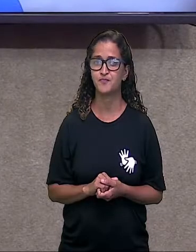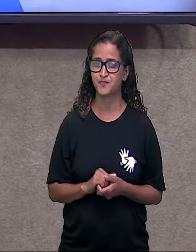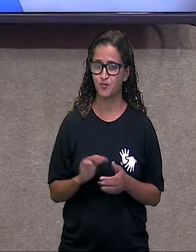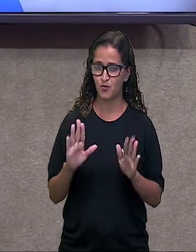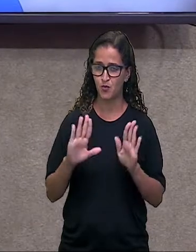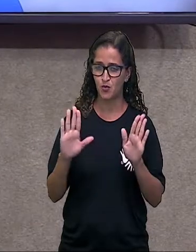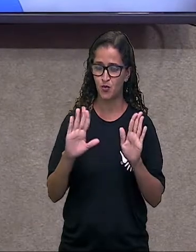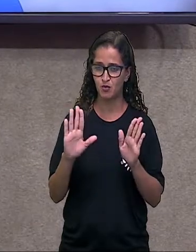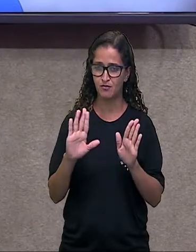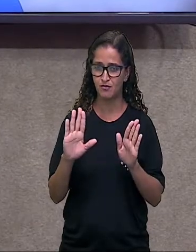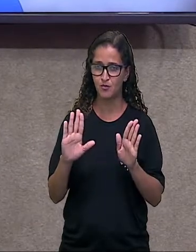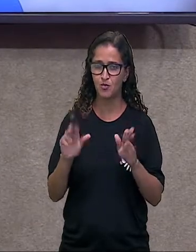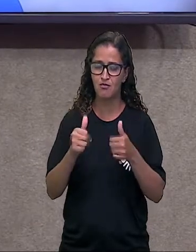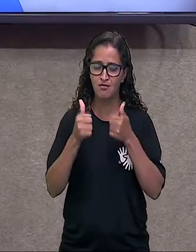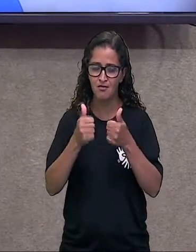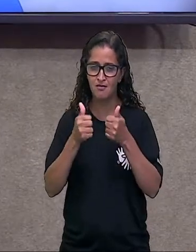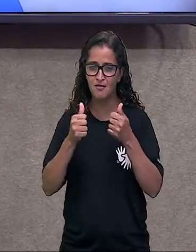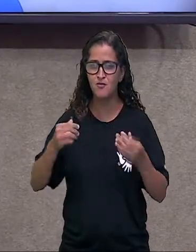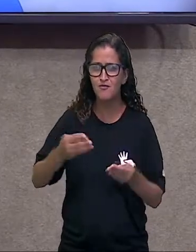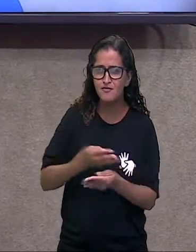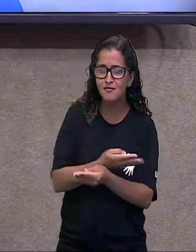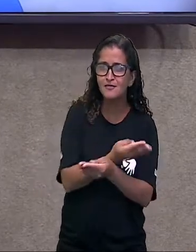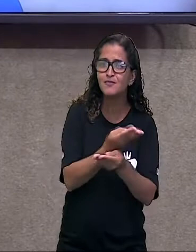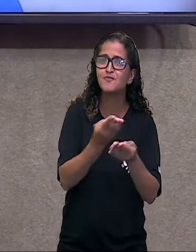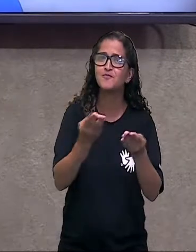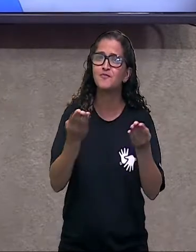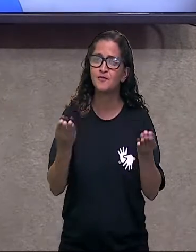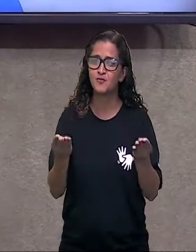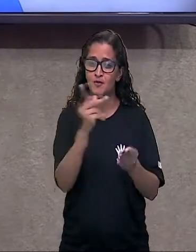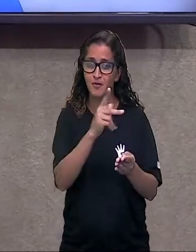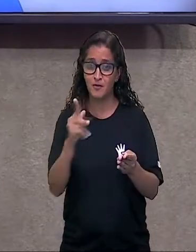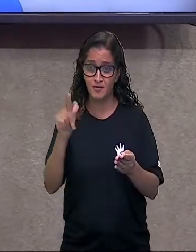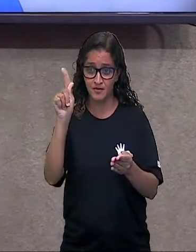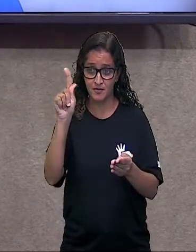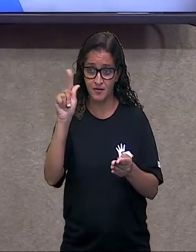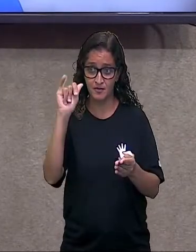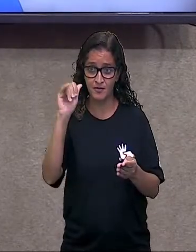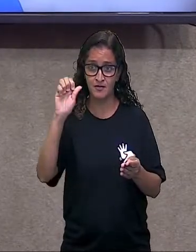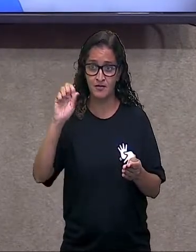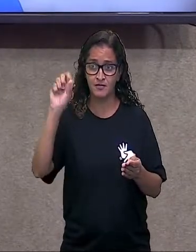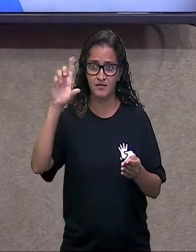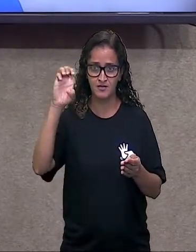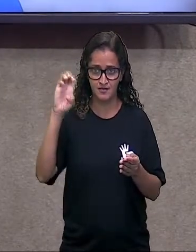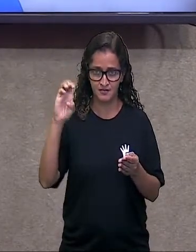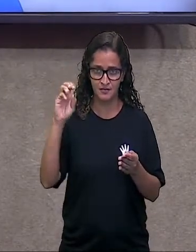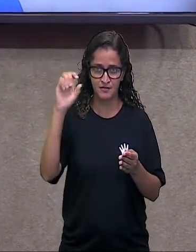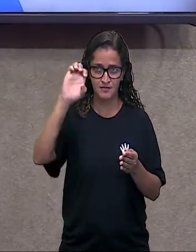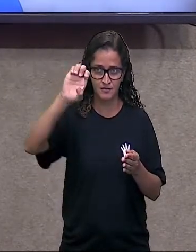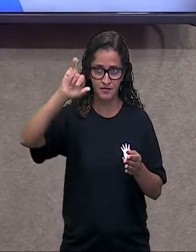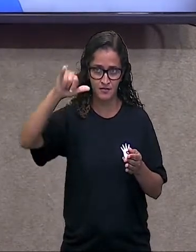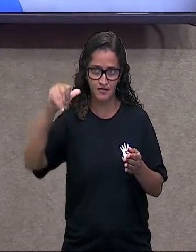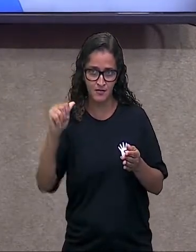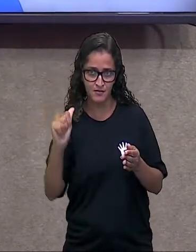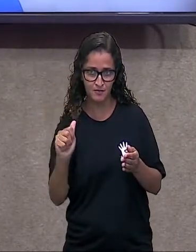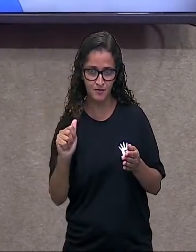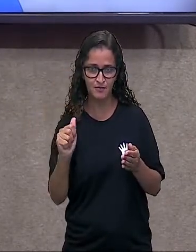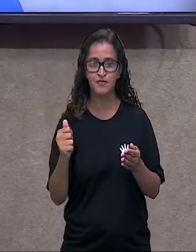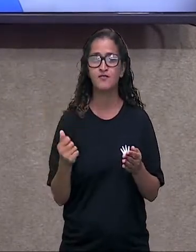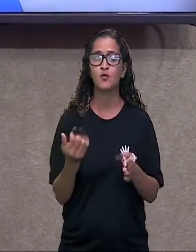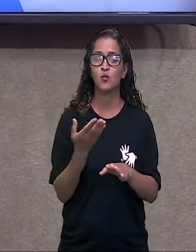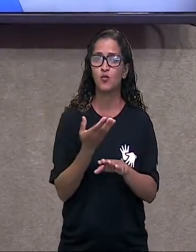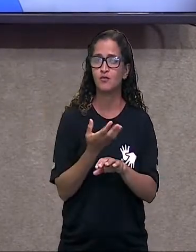Olá estudantes, tudo bem com vocês? Sou a professora Gisele da EJA e na nossa aula de